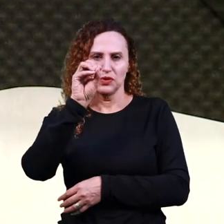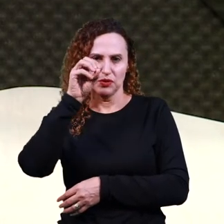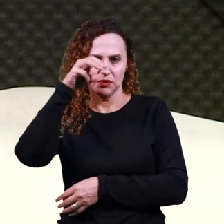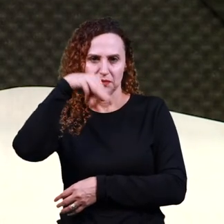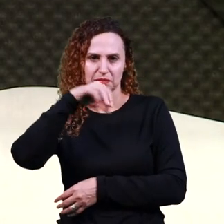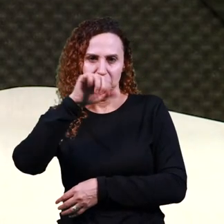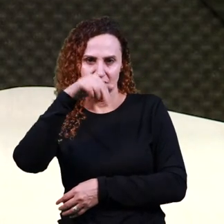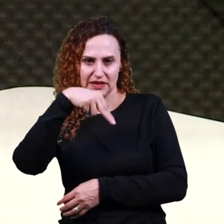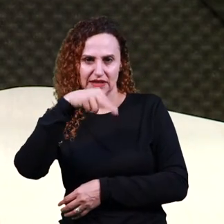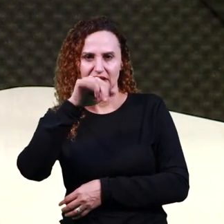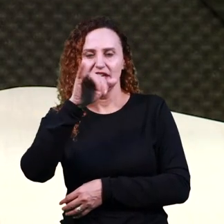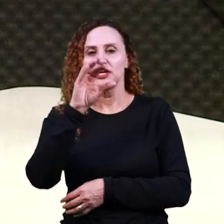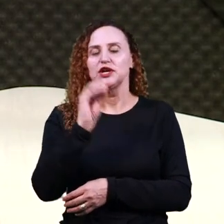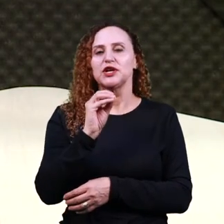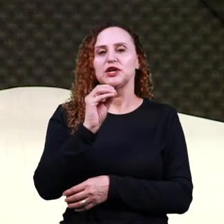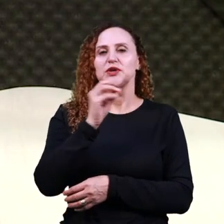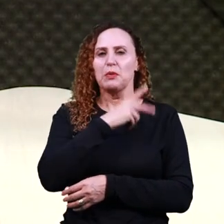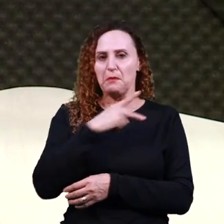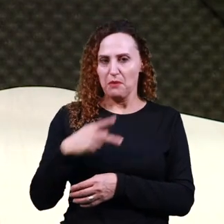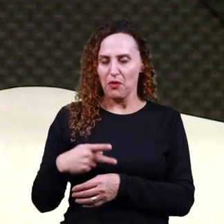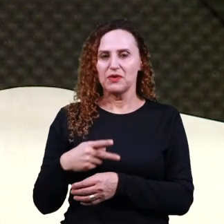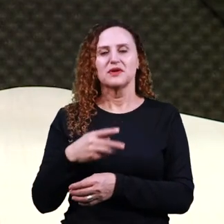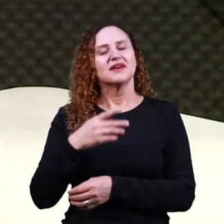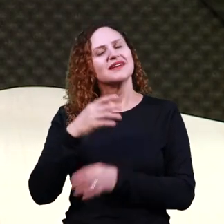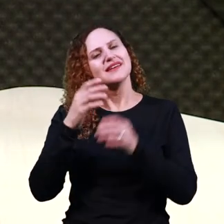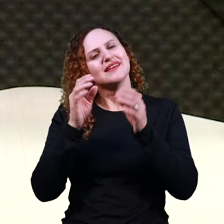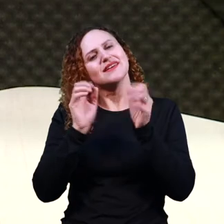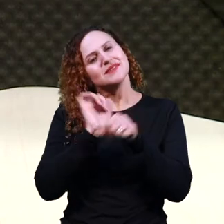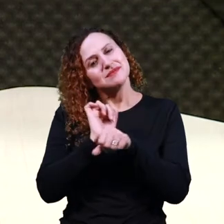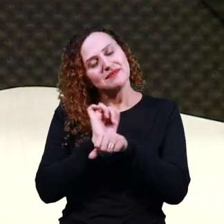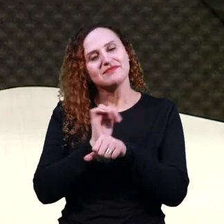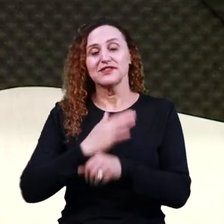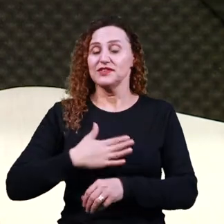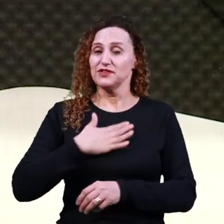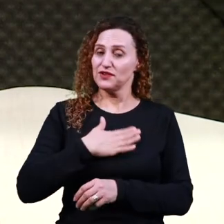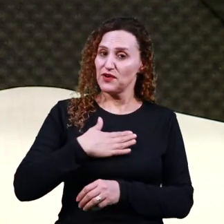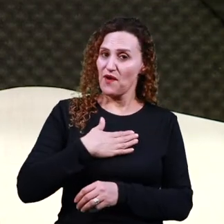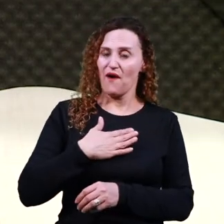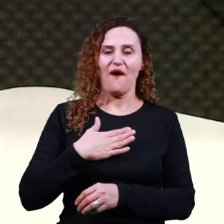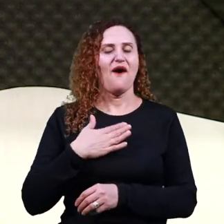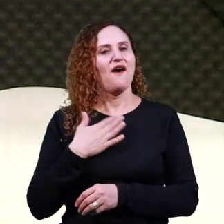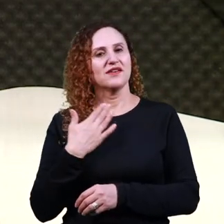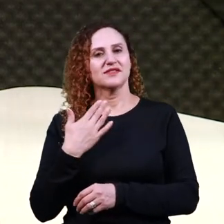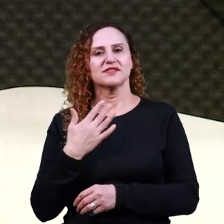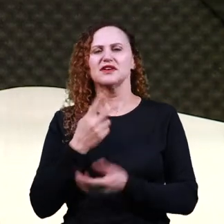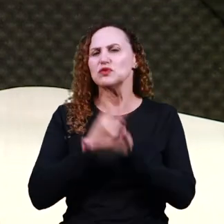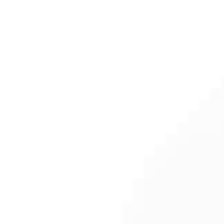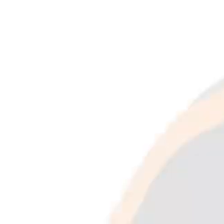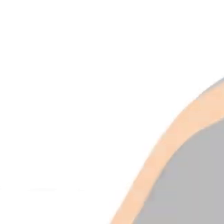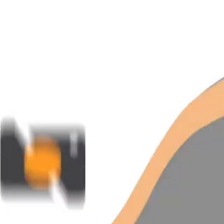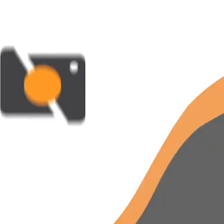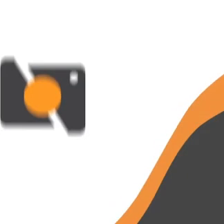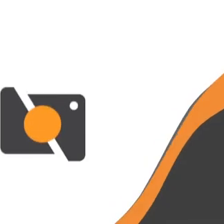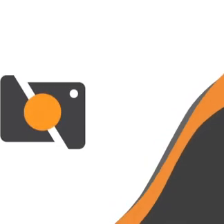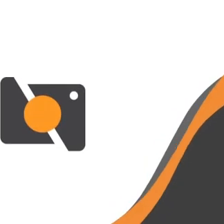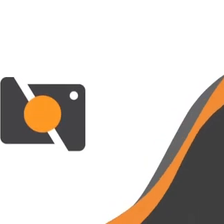gostado do Teatro Vicentino e possam dar prosseguimento aos seus estudos.